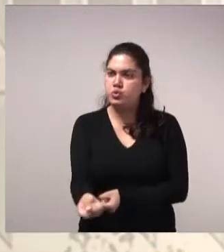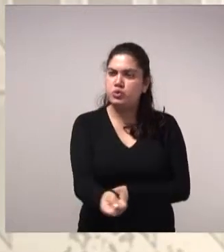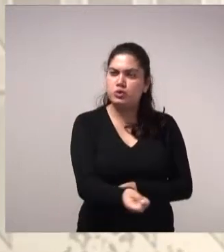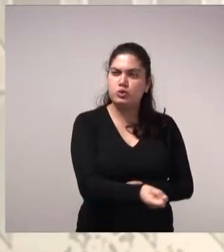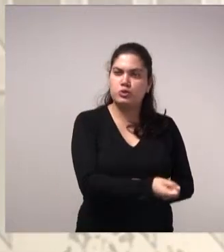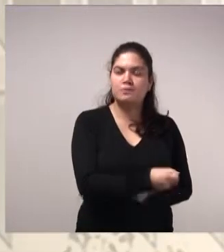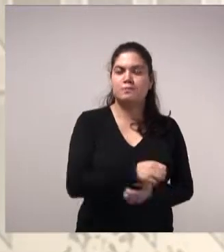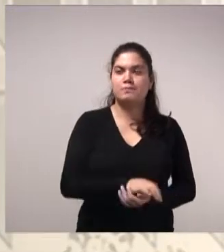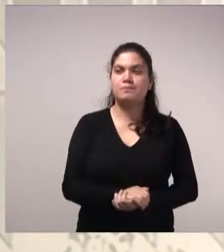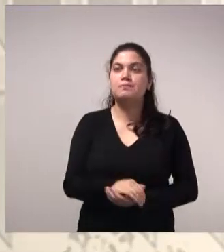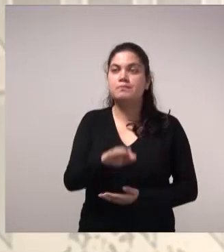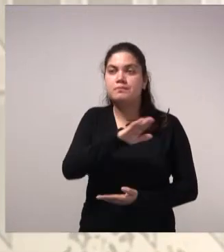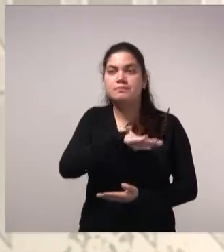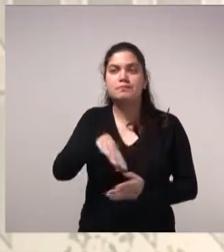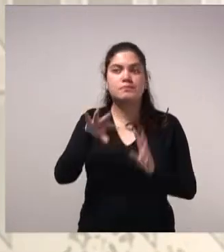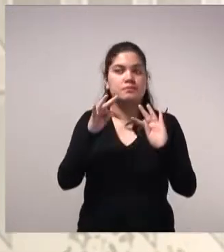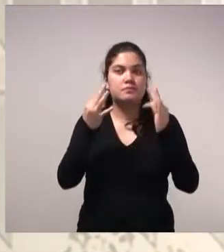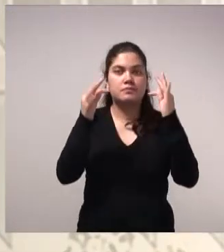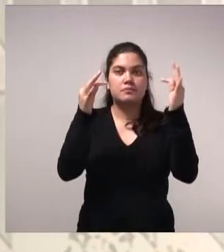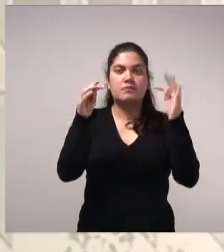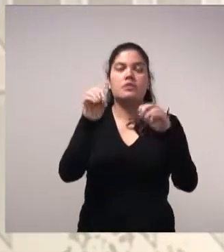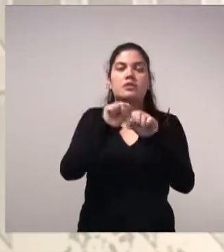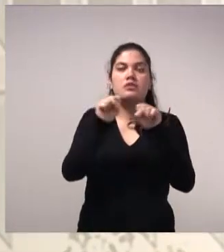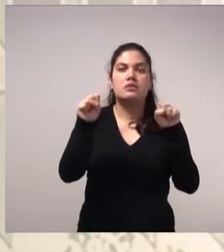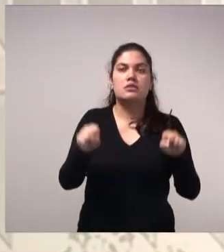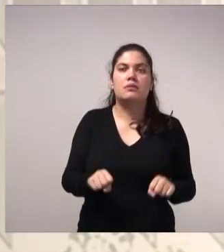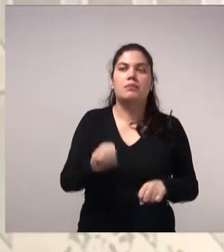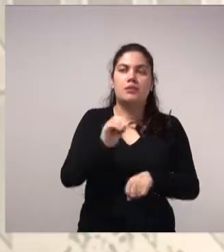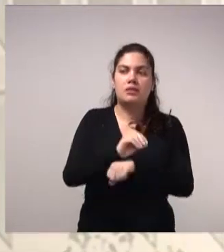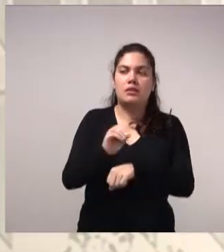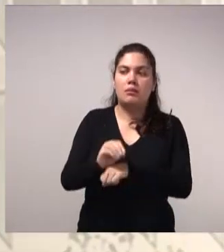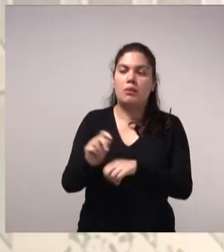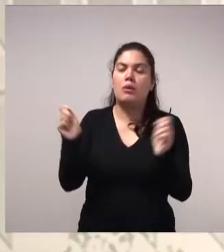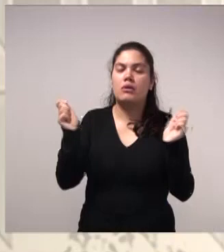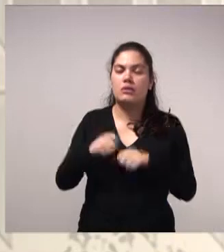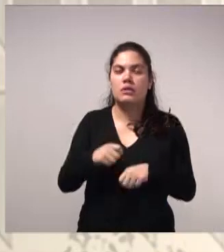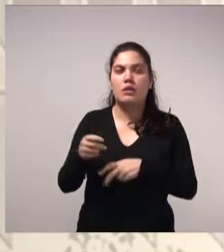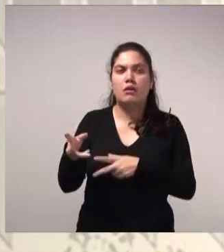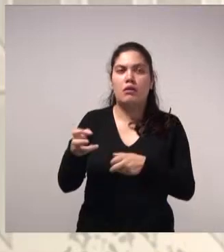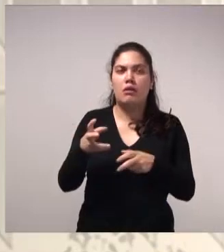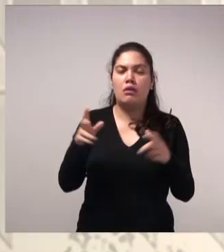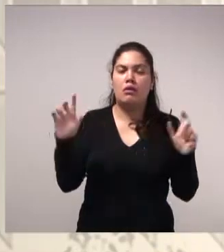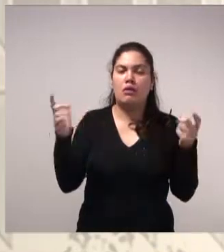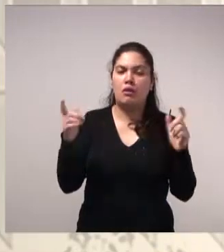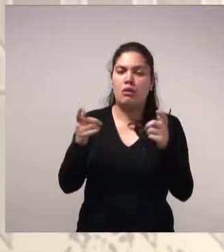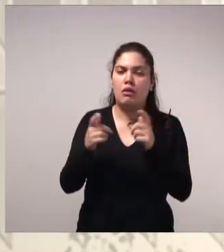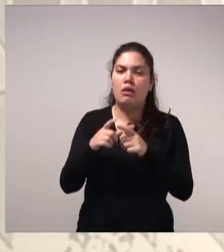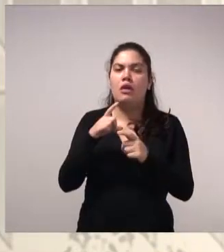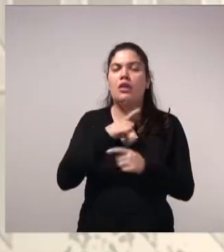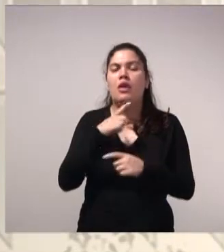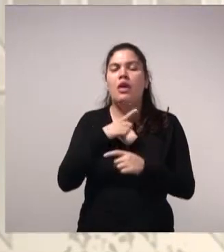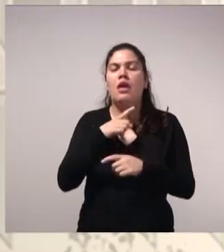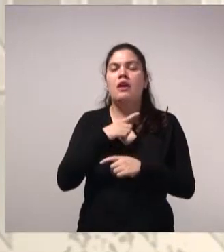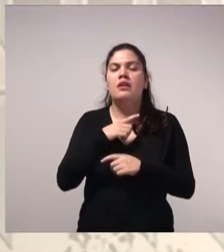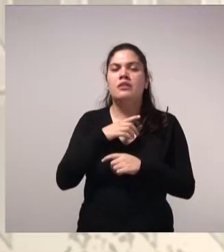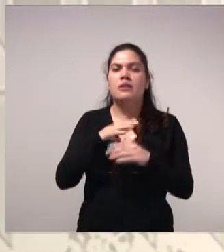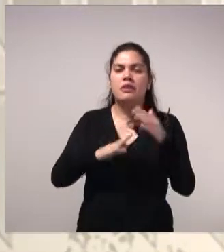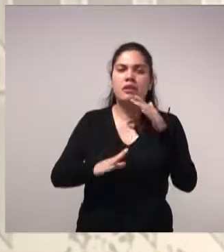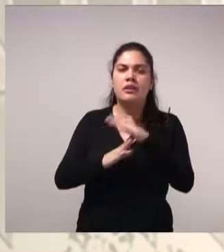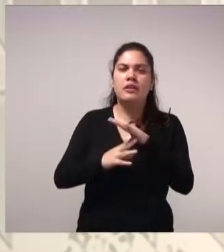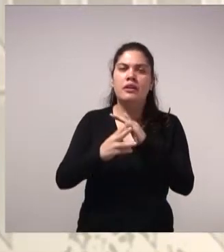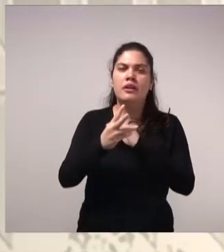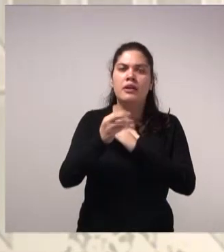tecnologias, o sistema de tratamento, a gente conseguiu observar aí reduções que variam, podem chegar até 30